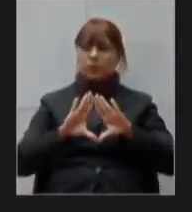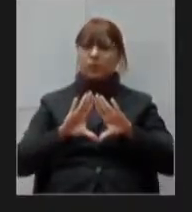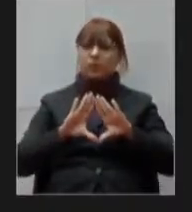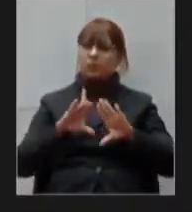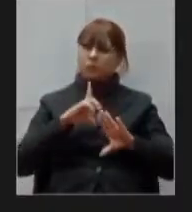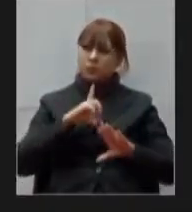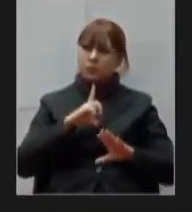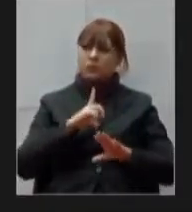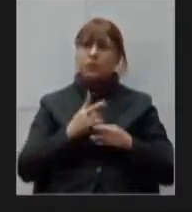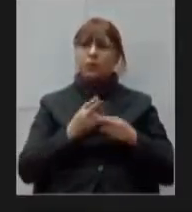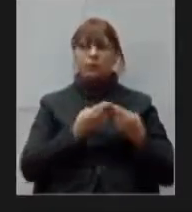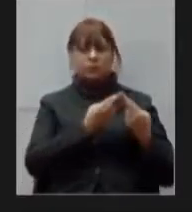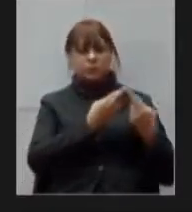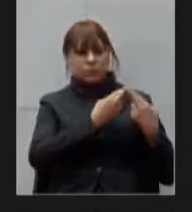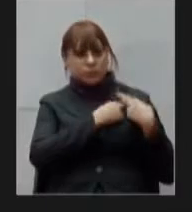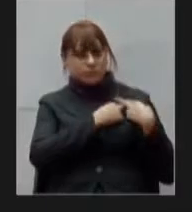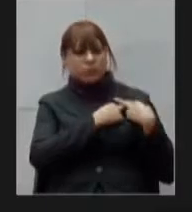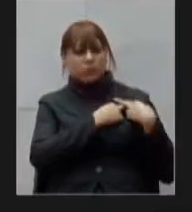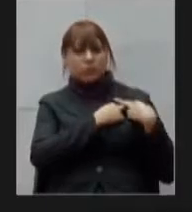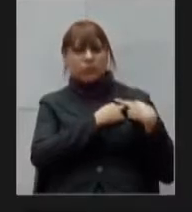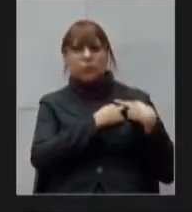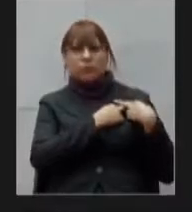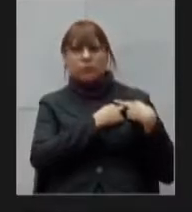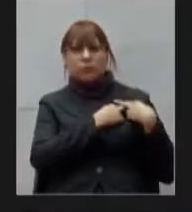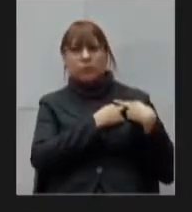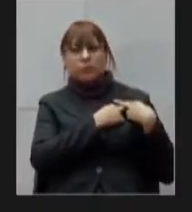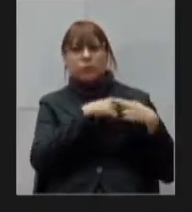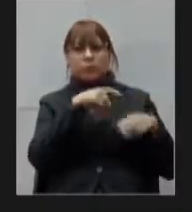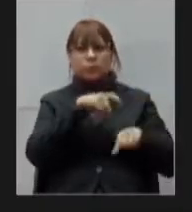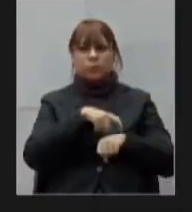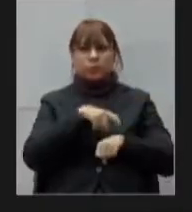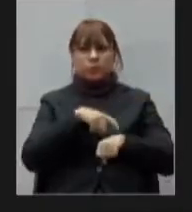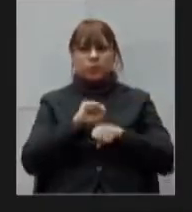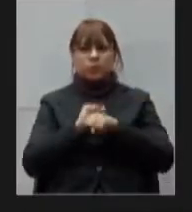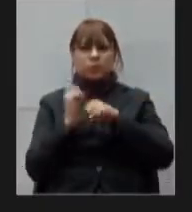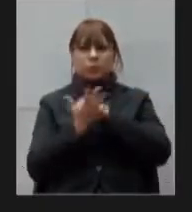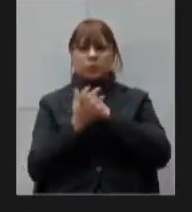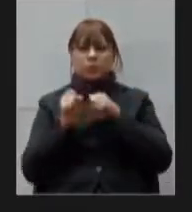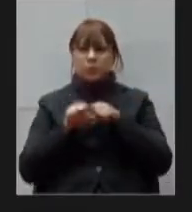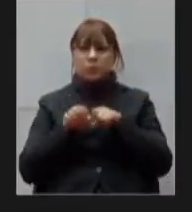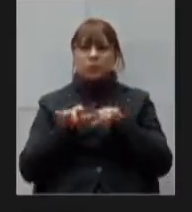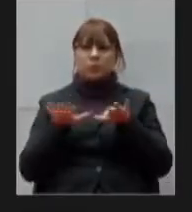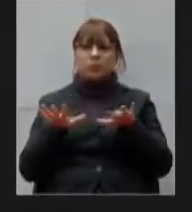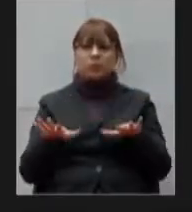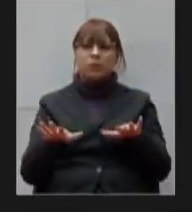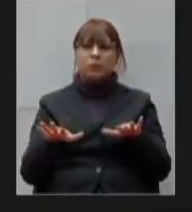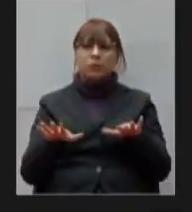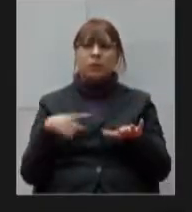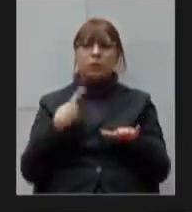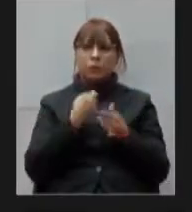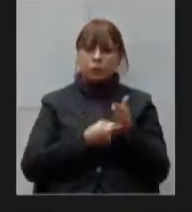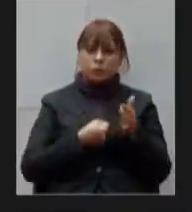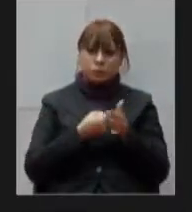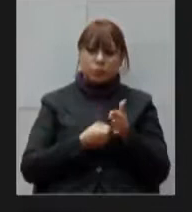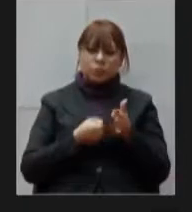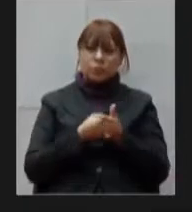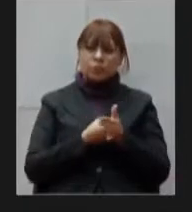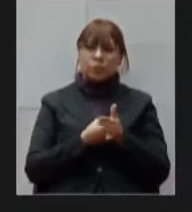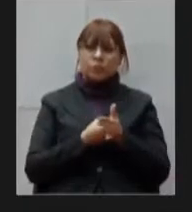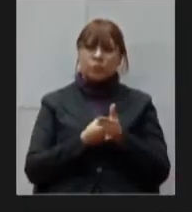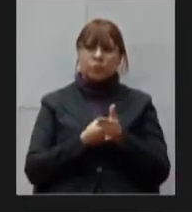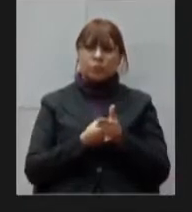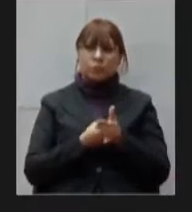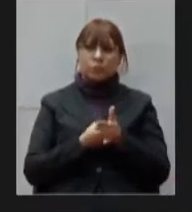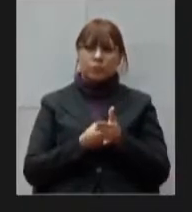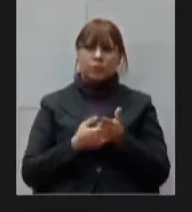responsabilidade muito grande nesta pandemia não tem sido presente nesta luta acho que o Agostinho tem dado